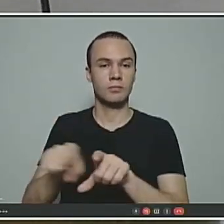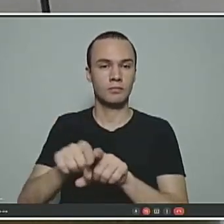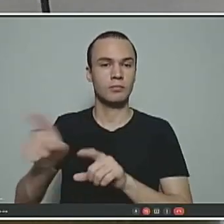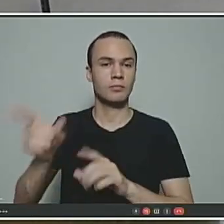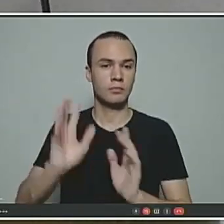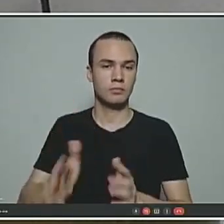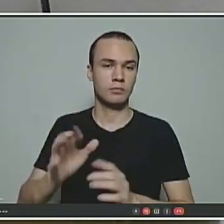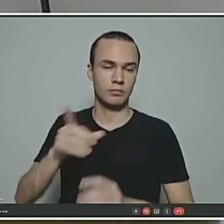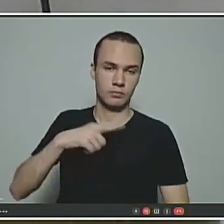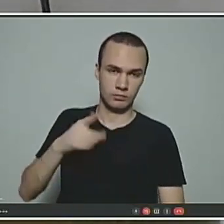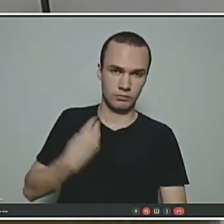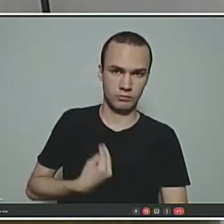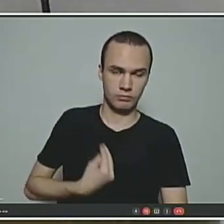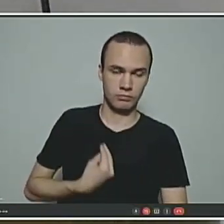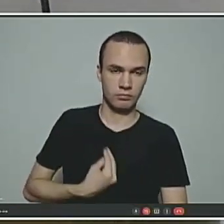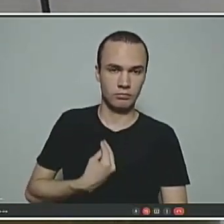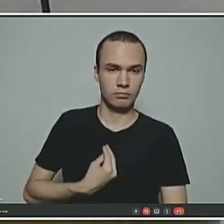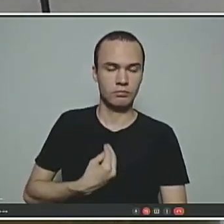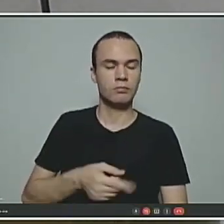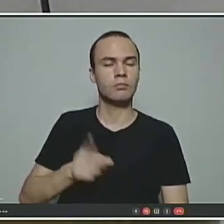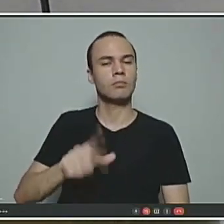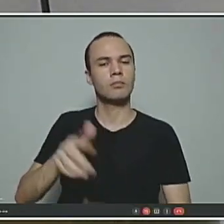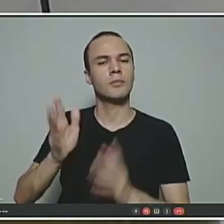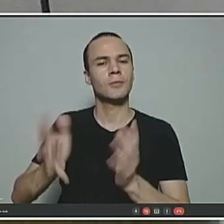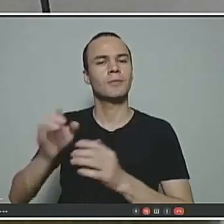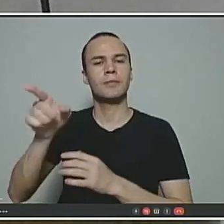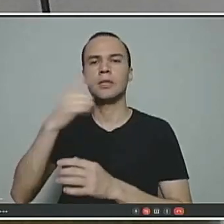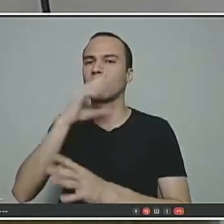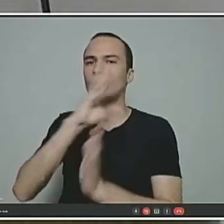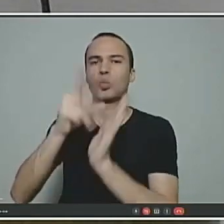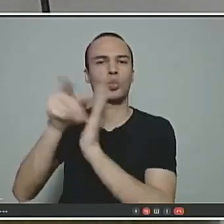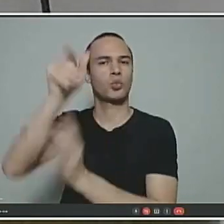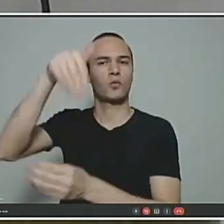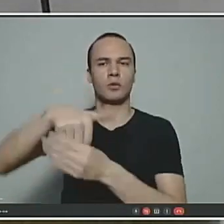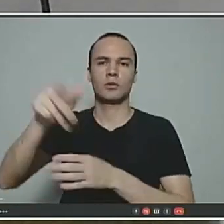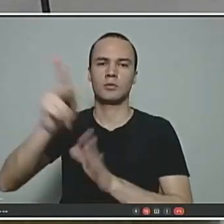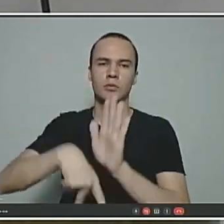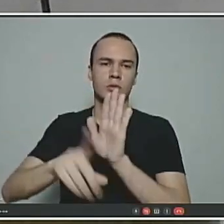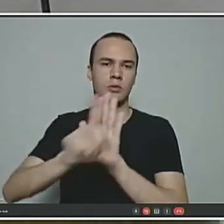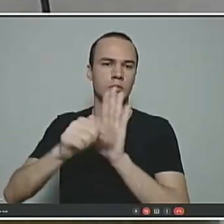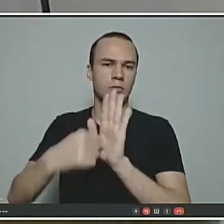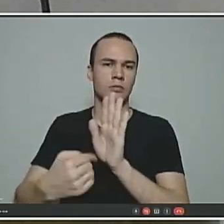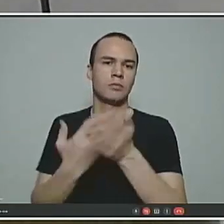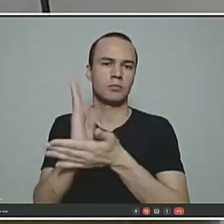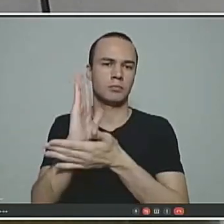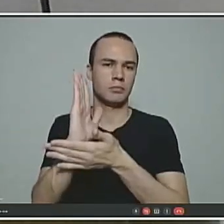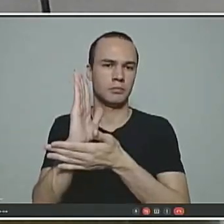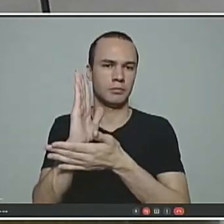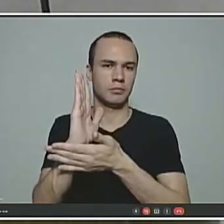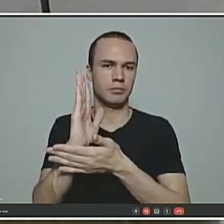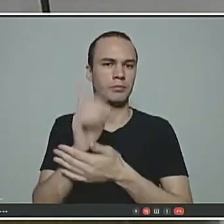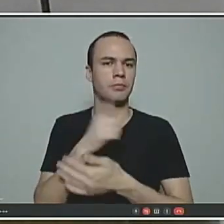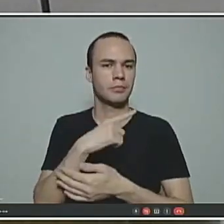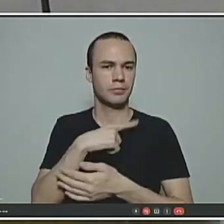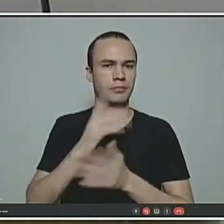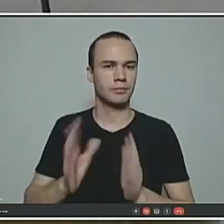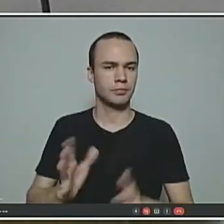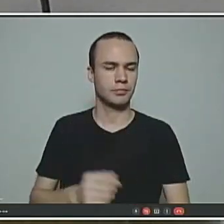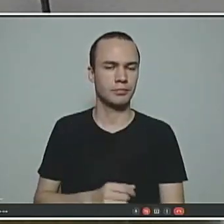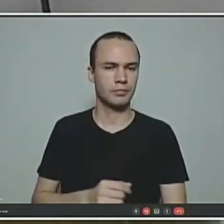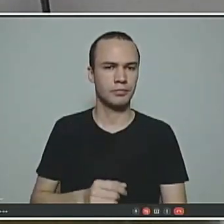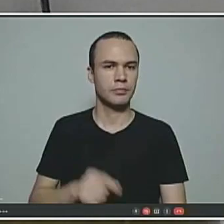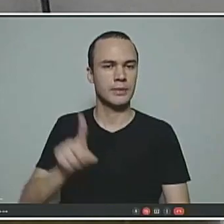de participar e aprovaram por unanimidade o projeto de regime complementar de previdência,